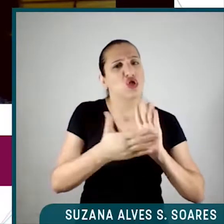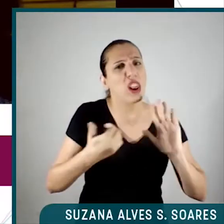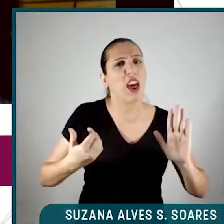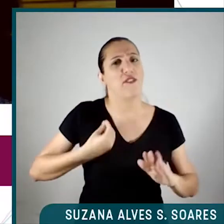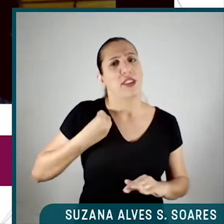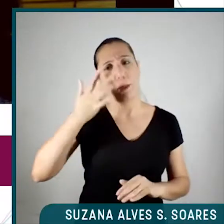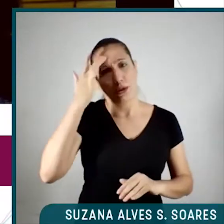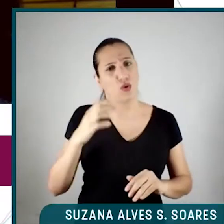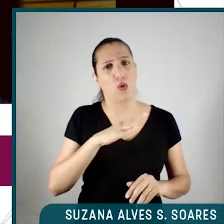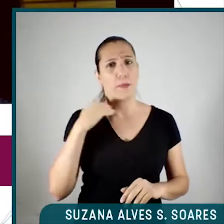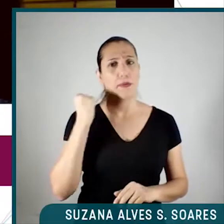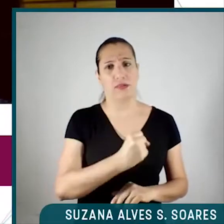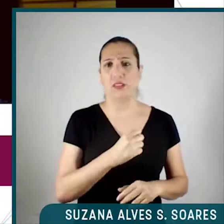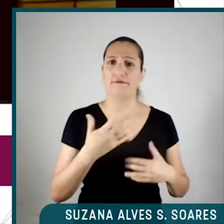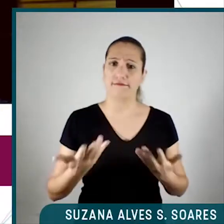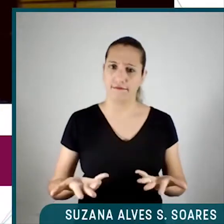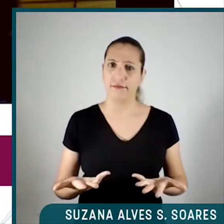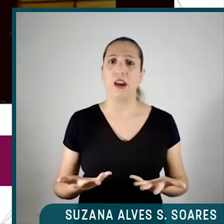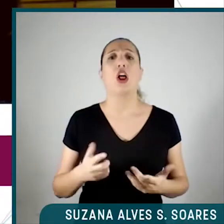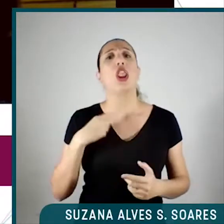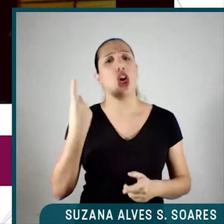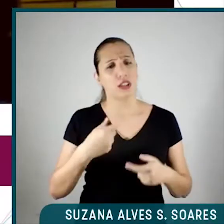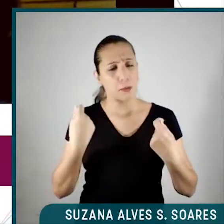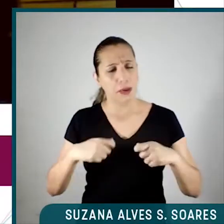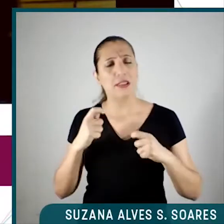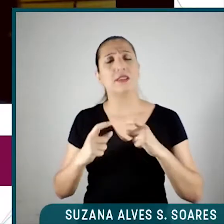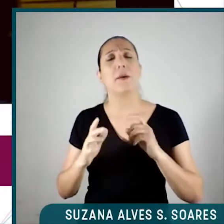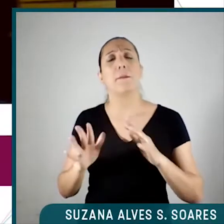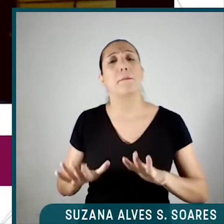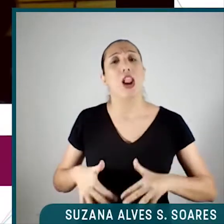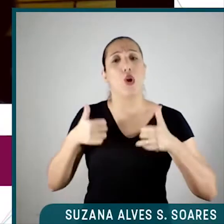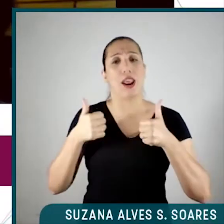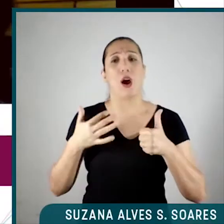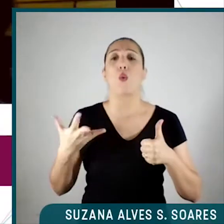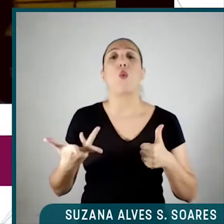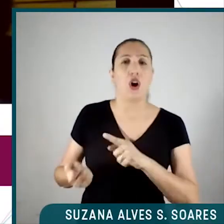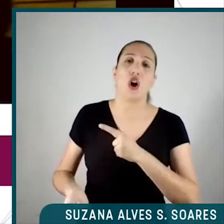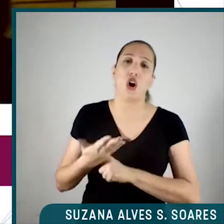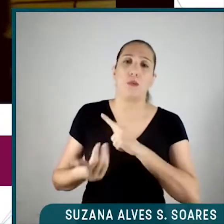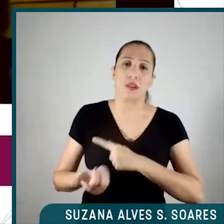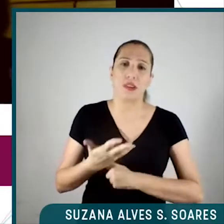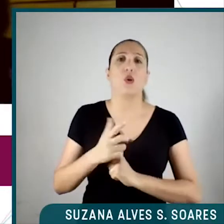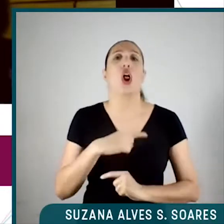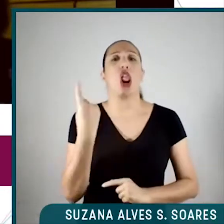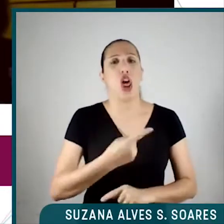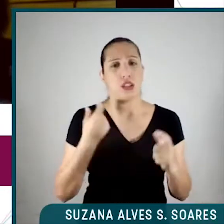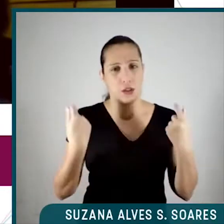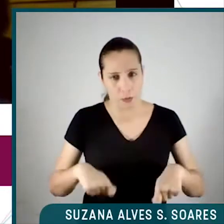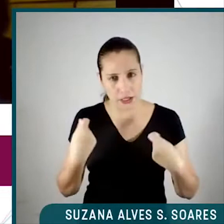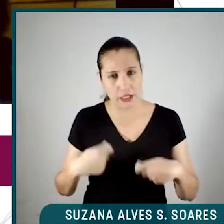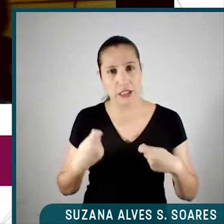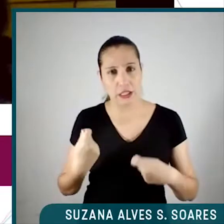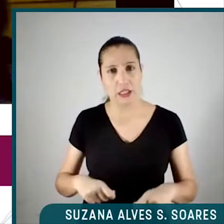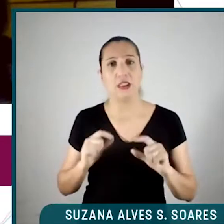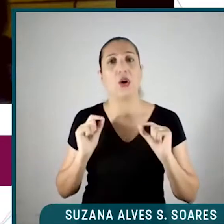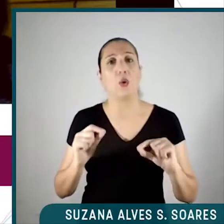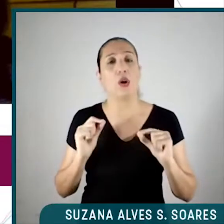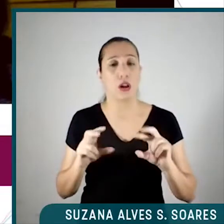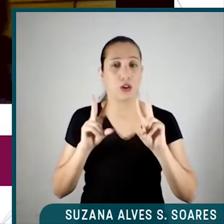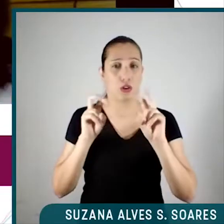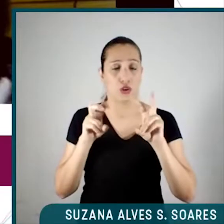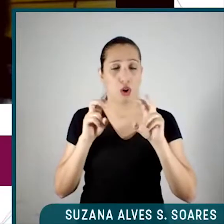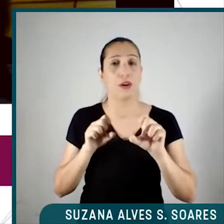sim que nós precisamos melhorar a nossa qualidade em relação à gestão de dados. No que diz respeito ao sistema